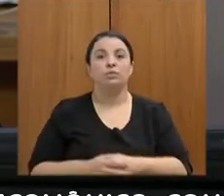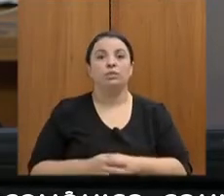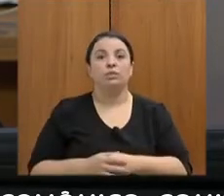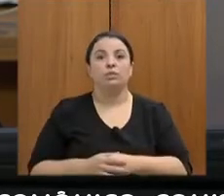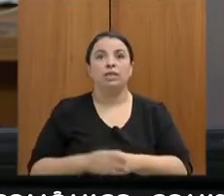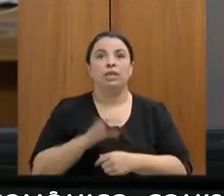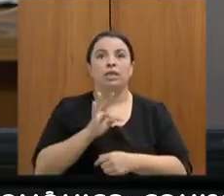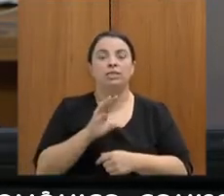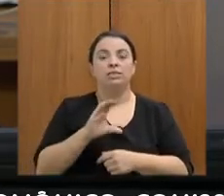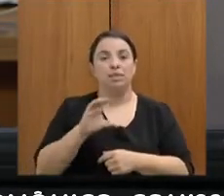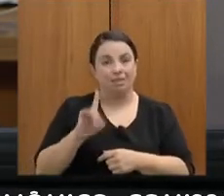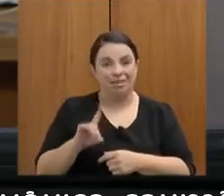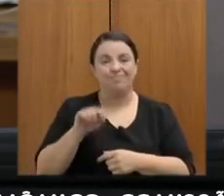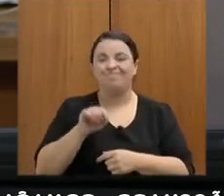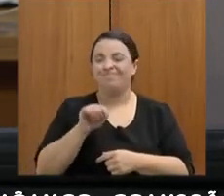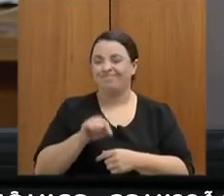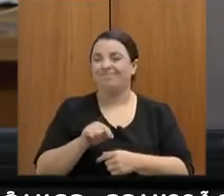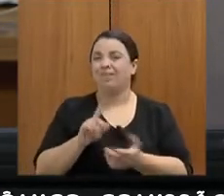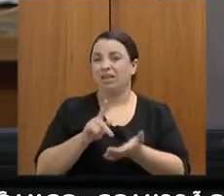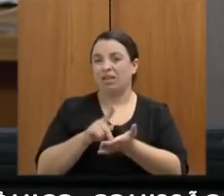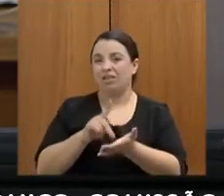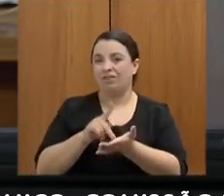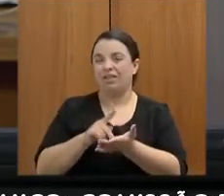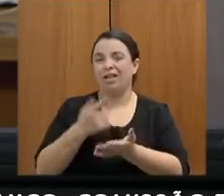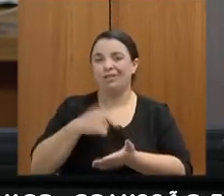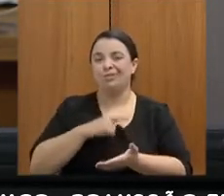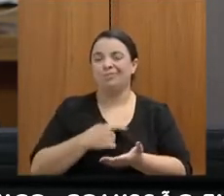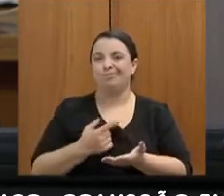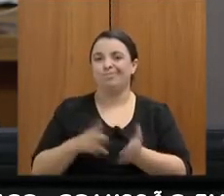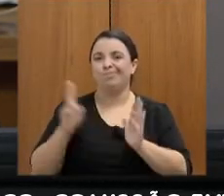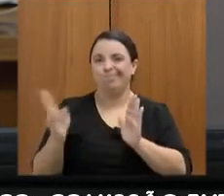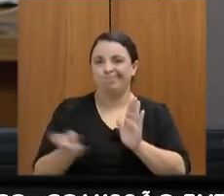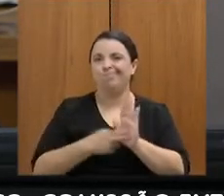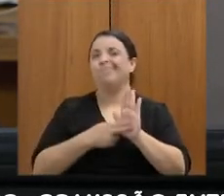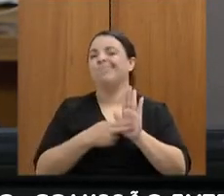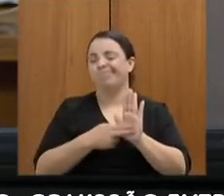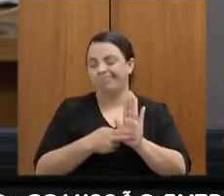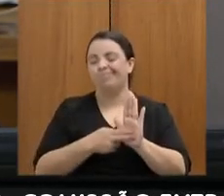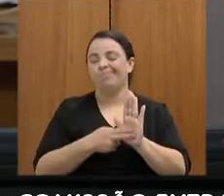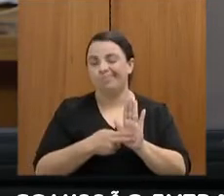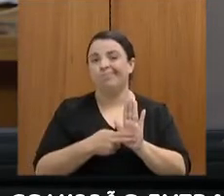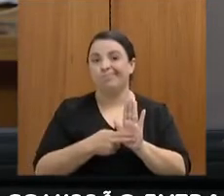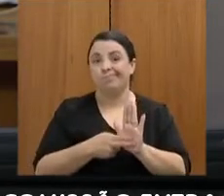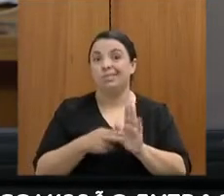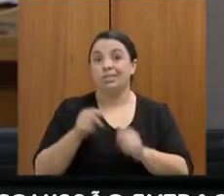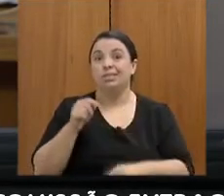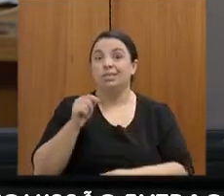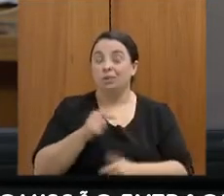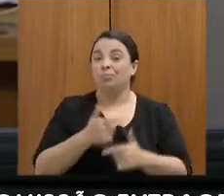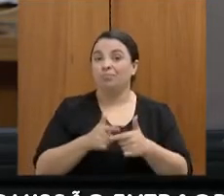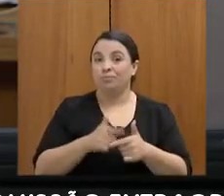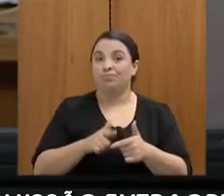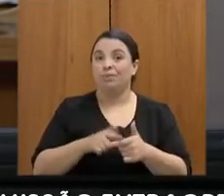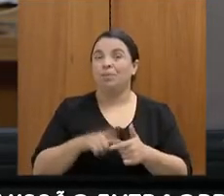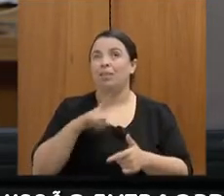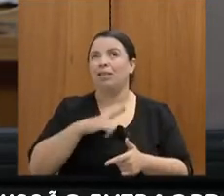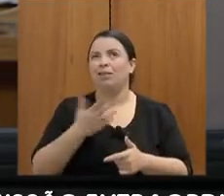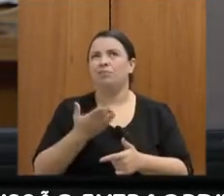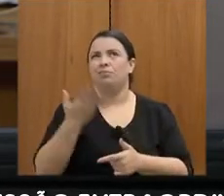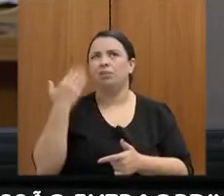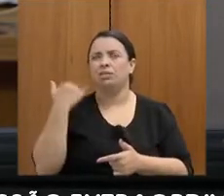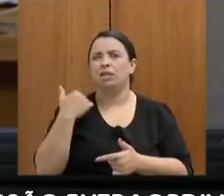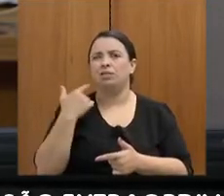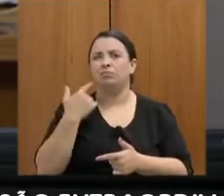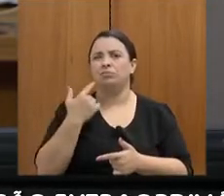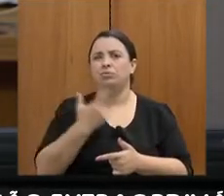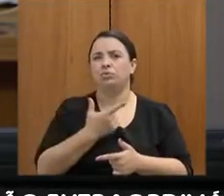isso é nítido, a gente assume essa questão. O Estado, a Secretaria de Fazenda em 2000, em dezembro